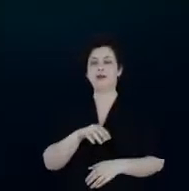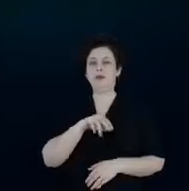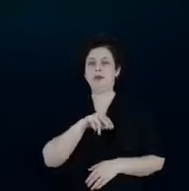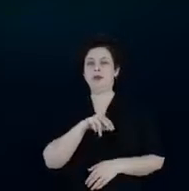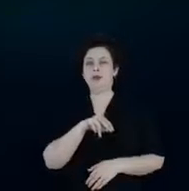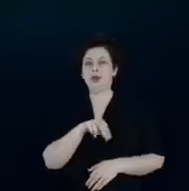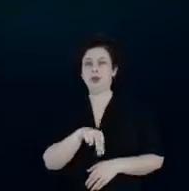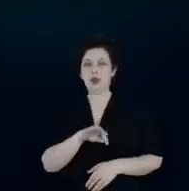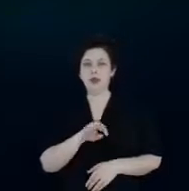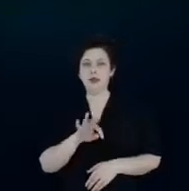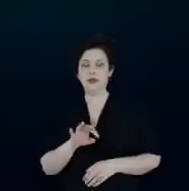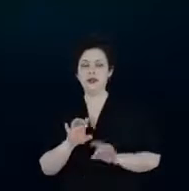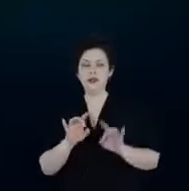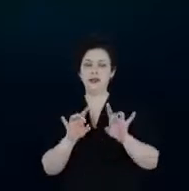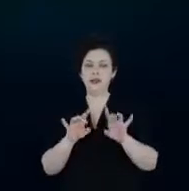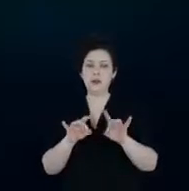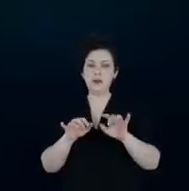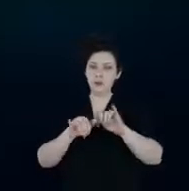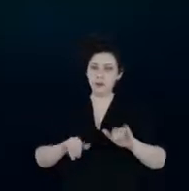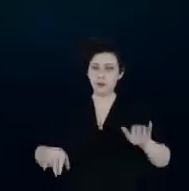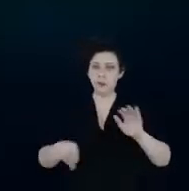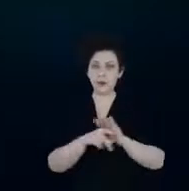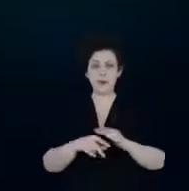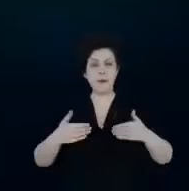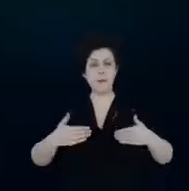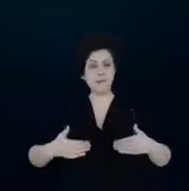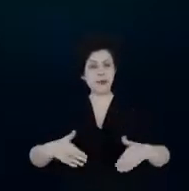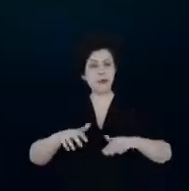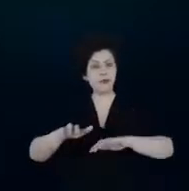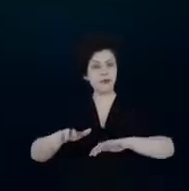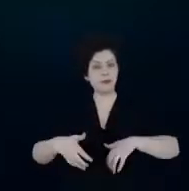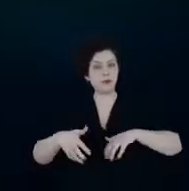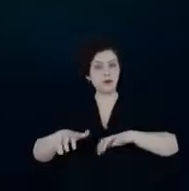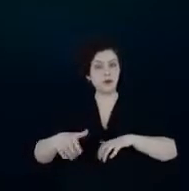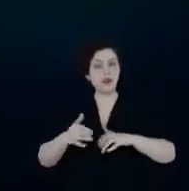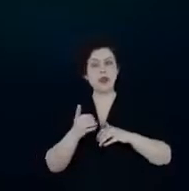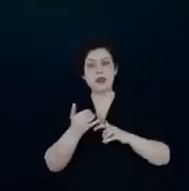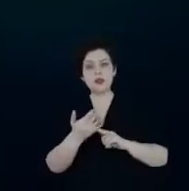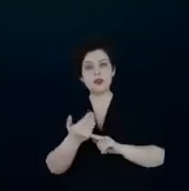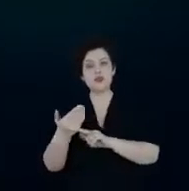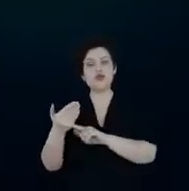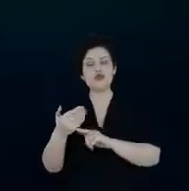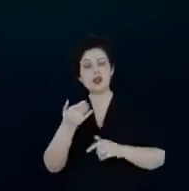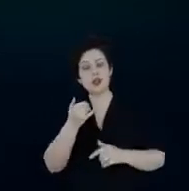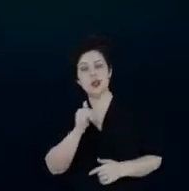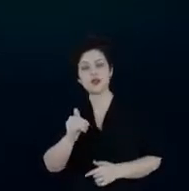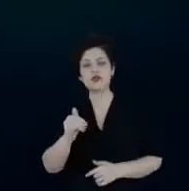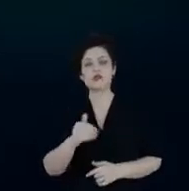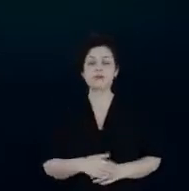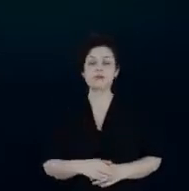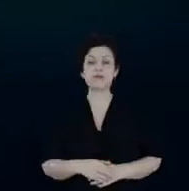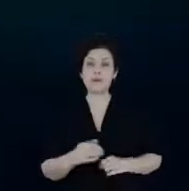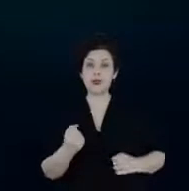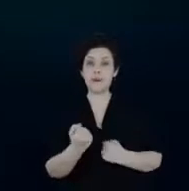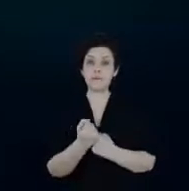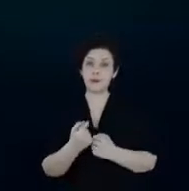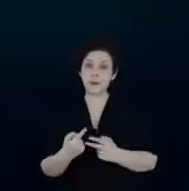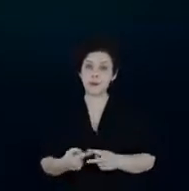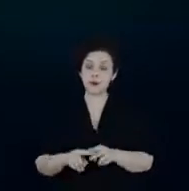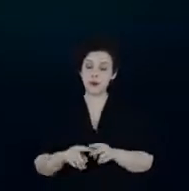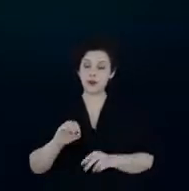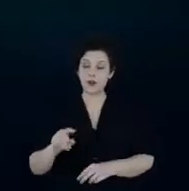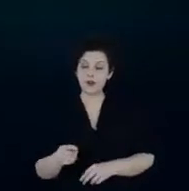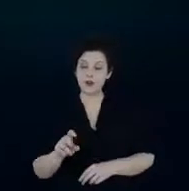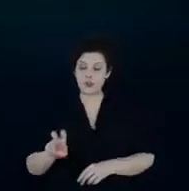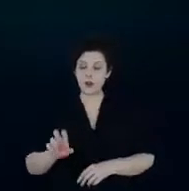do Ministério de Minas e Energia que ela apoia a manutenção do 0,5